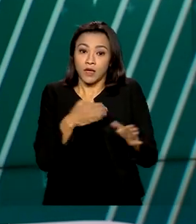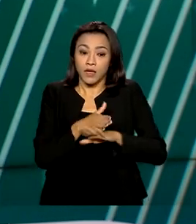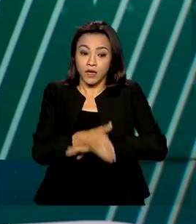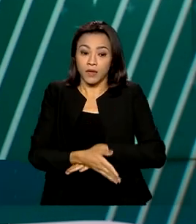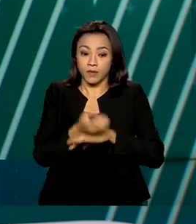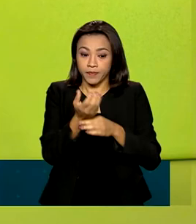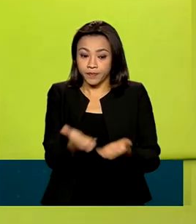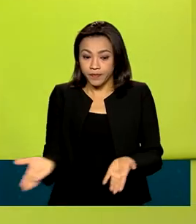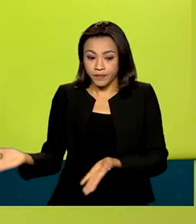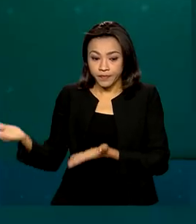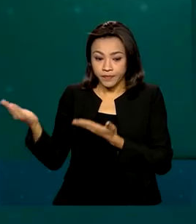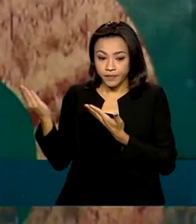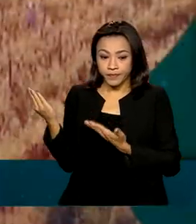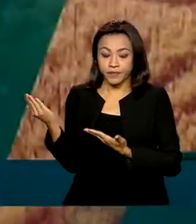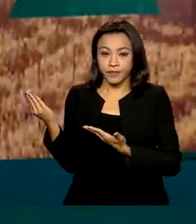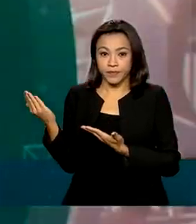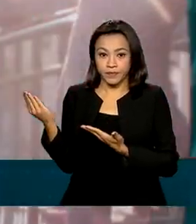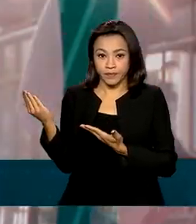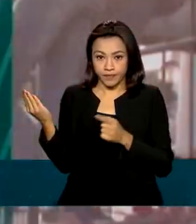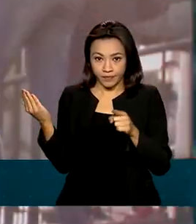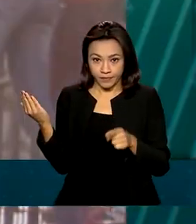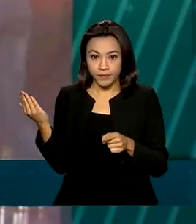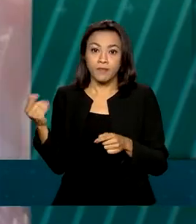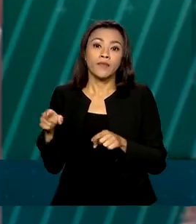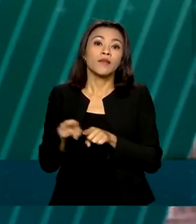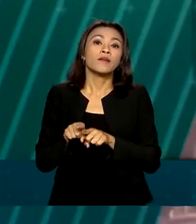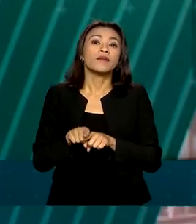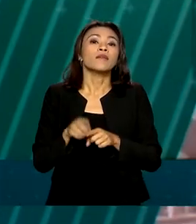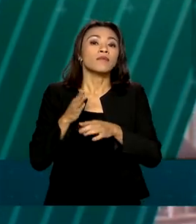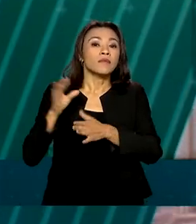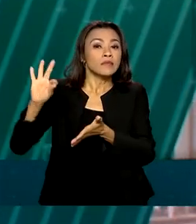acessounico.mec.gov.br barra ProUni.